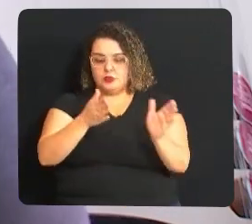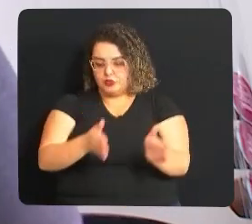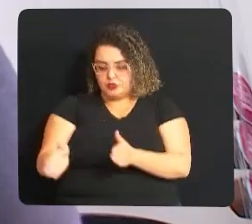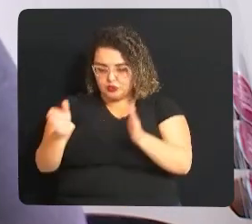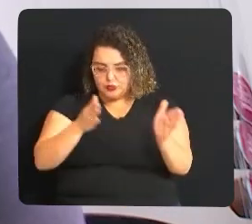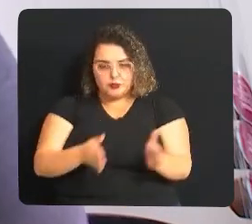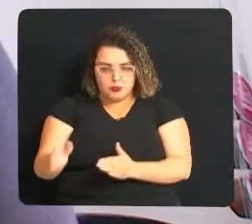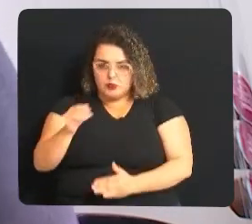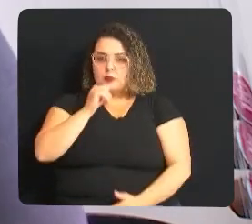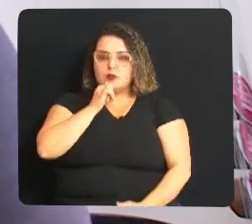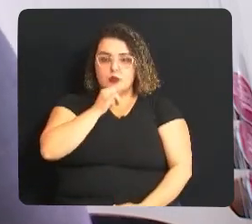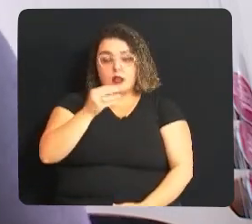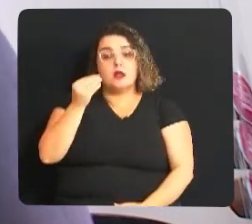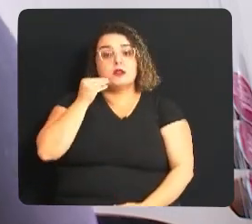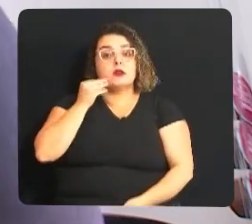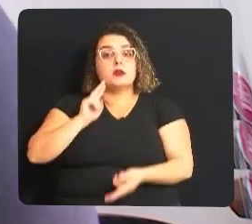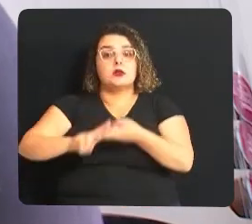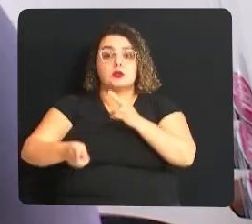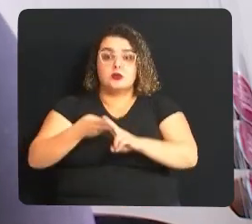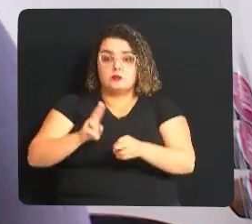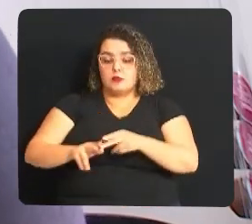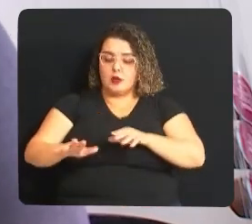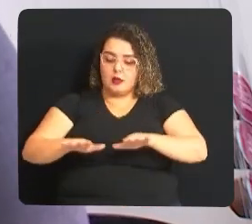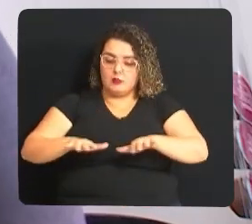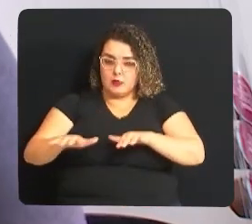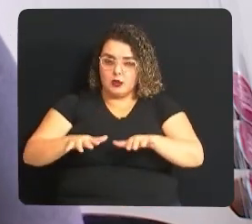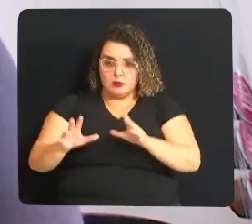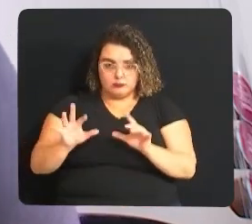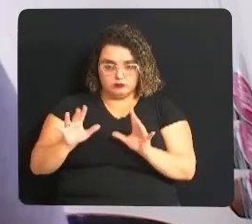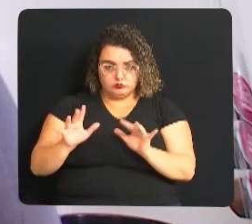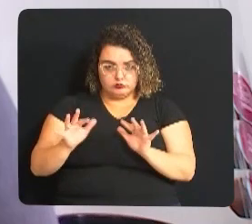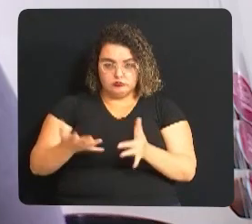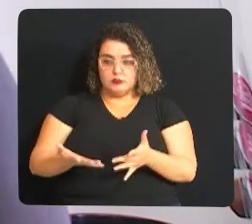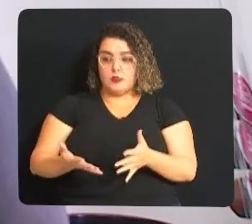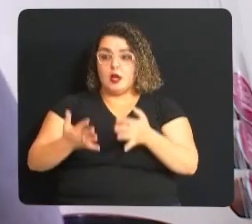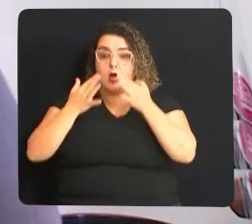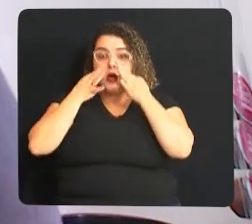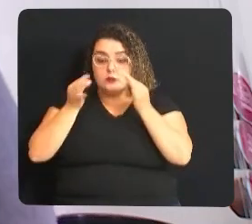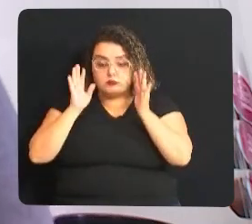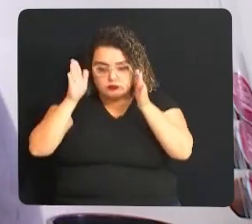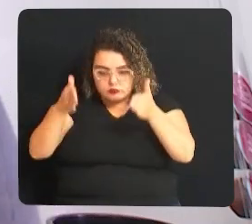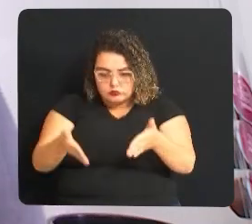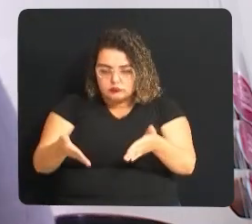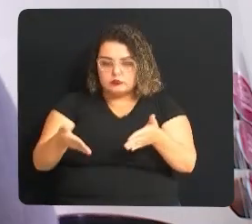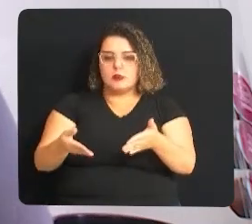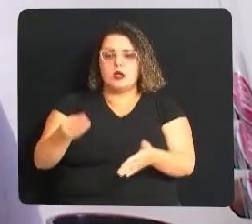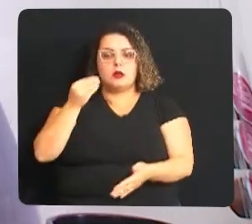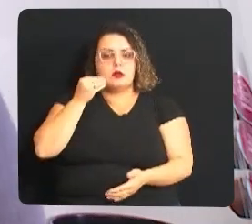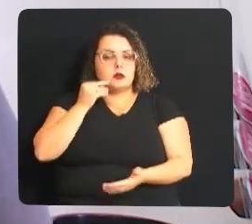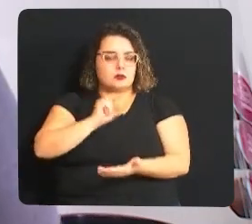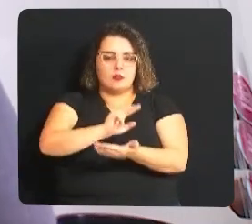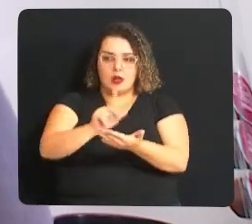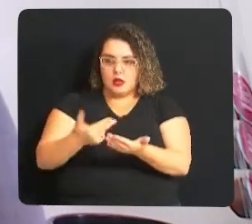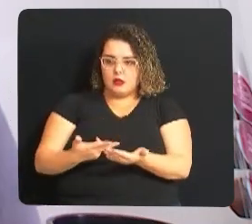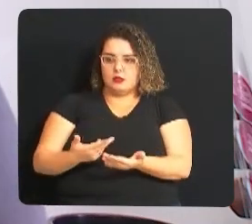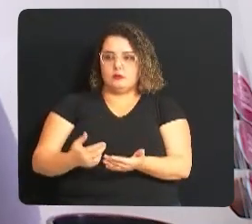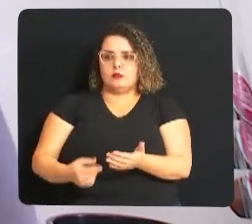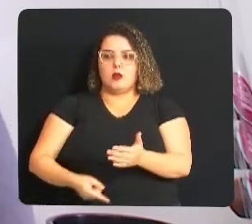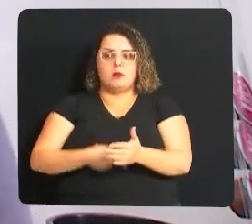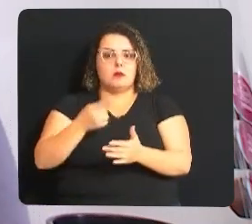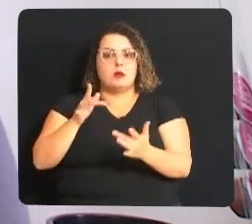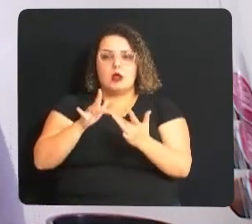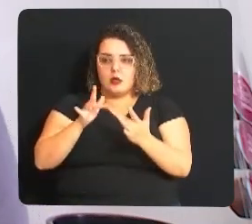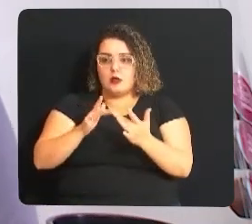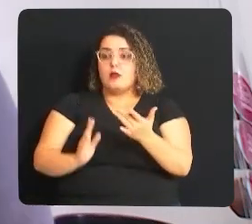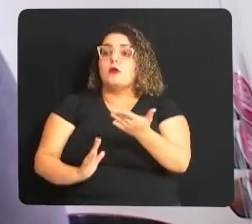também fazemos testes de habilidade motora, testes de atenção concentrada, e aí que ele foi a primeiro contato, ele sendo